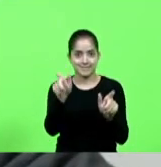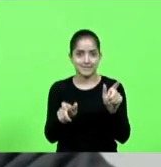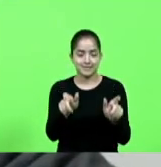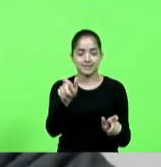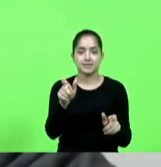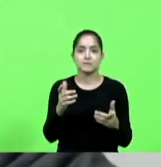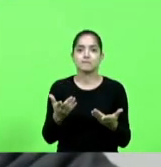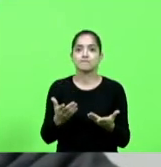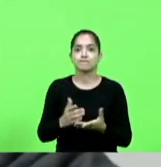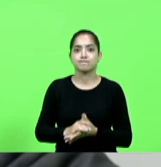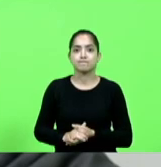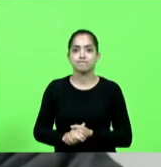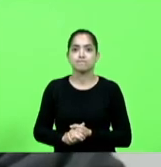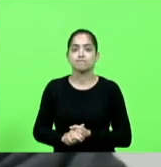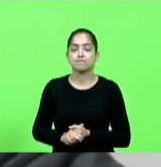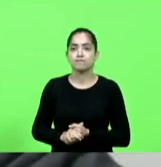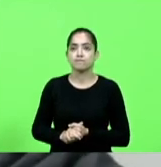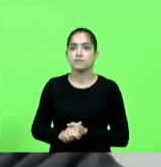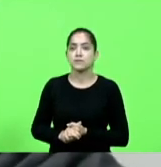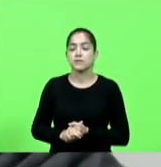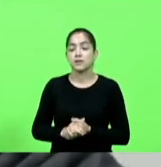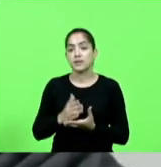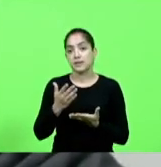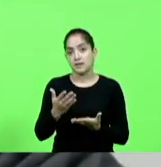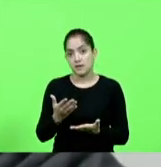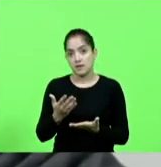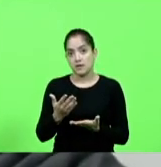é claro que